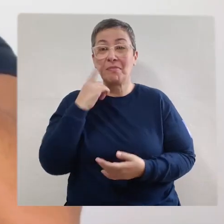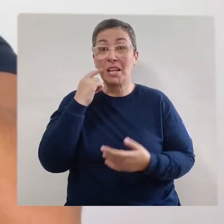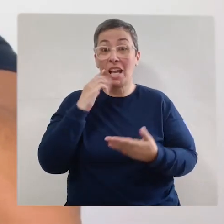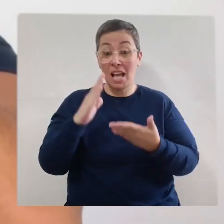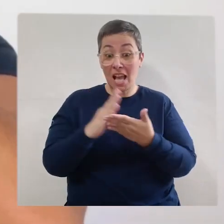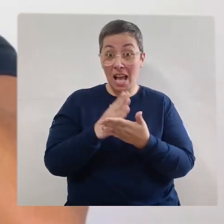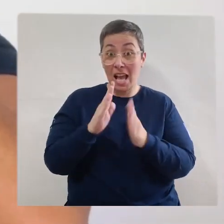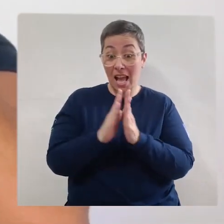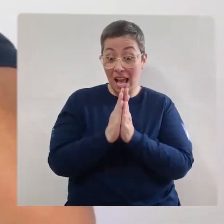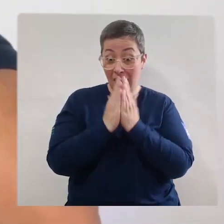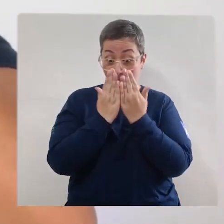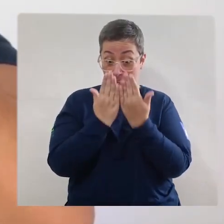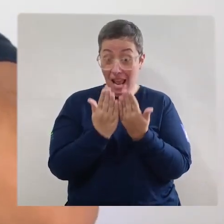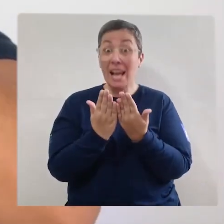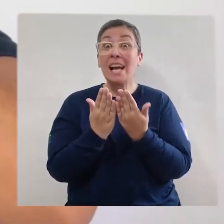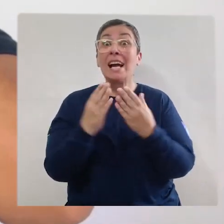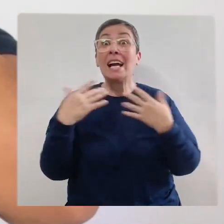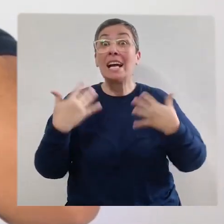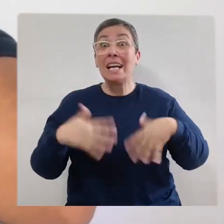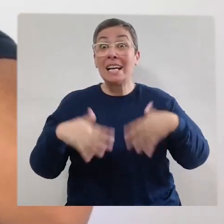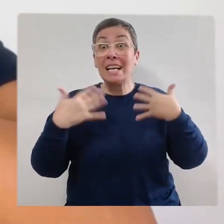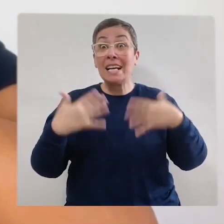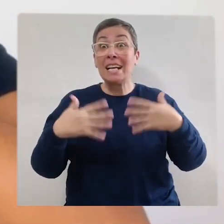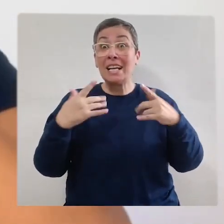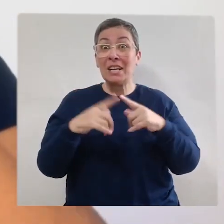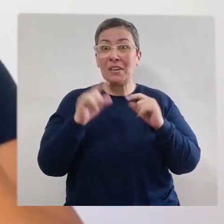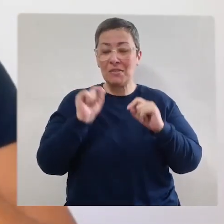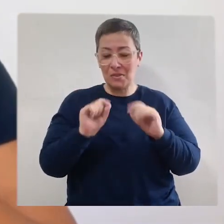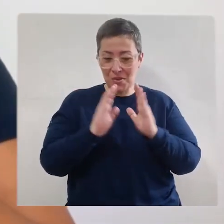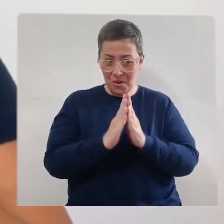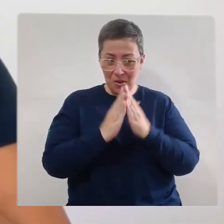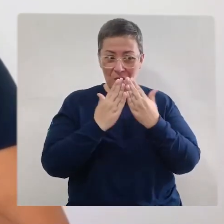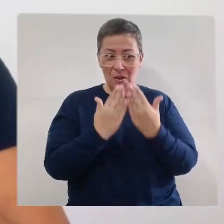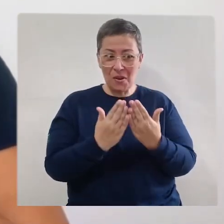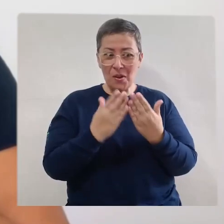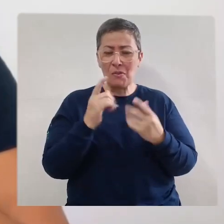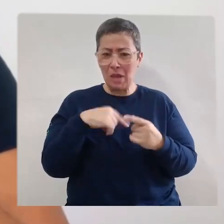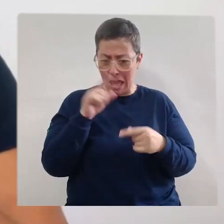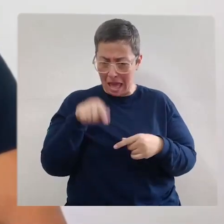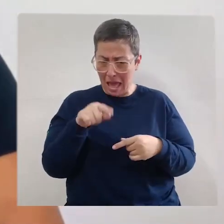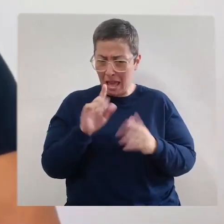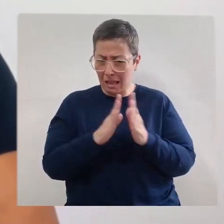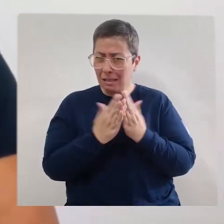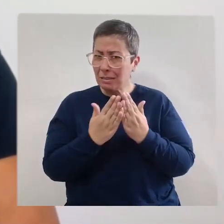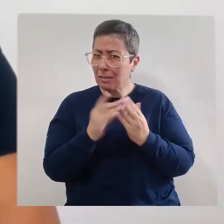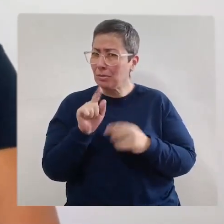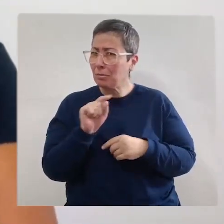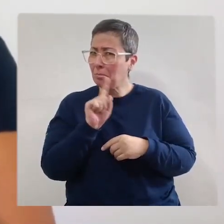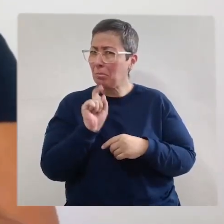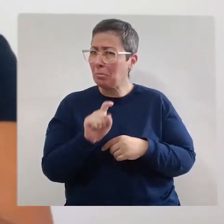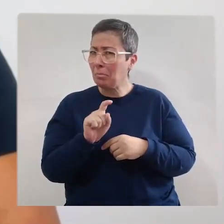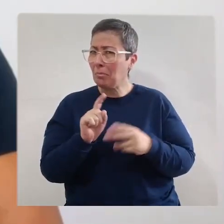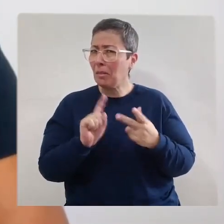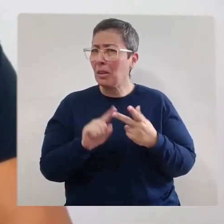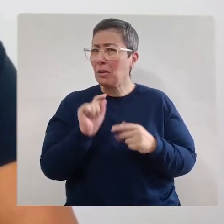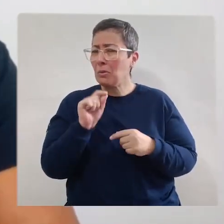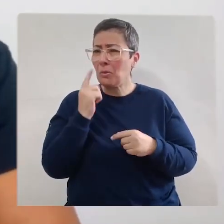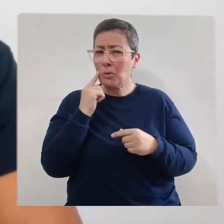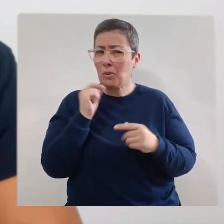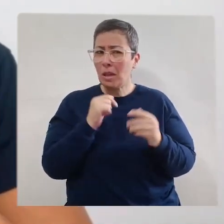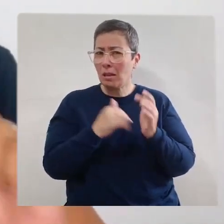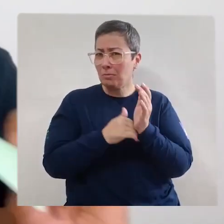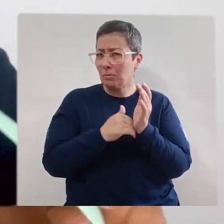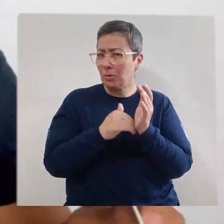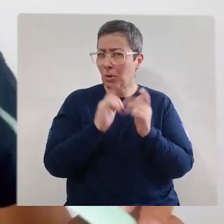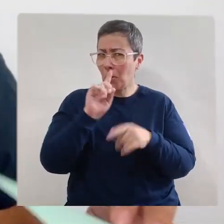Livros nessa caixa Esse daqui é um livro? Será que esse aqui é um livro? Será que eu deixo esse